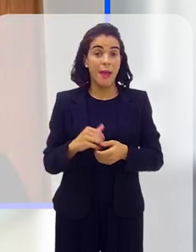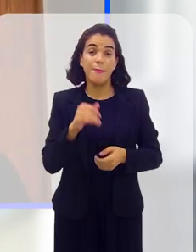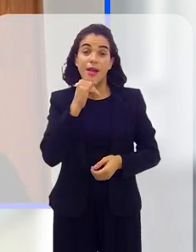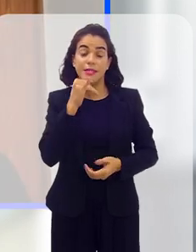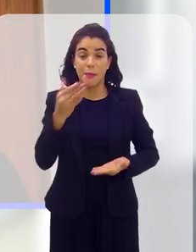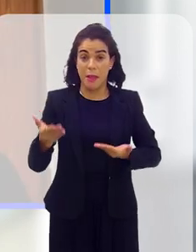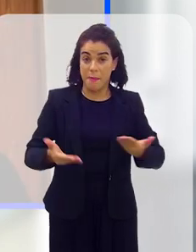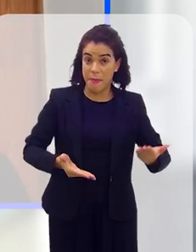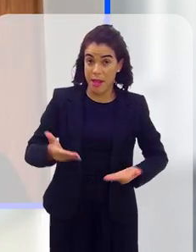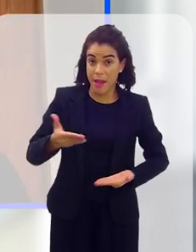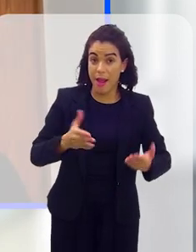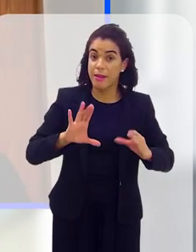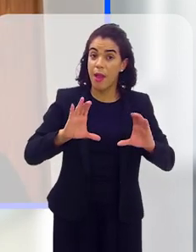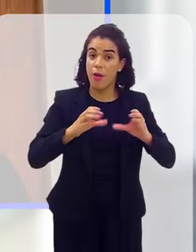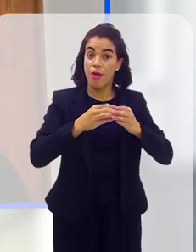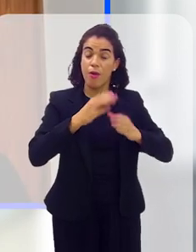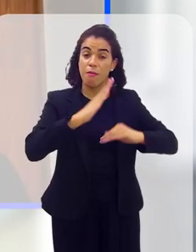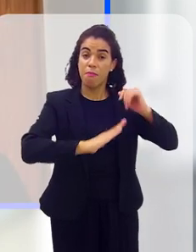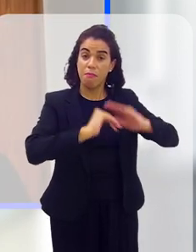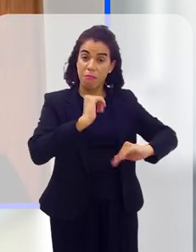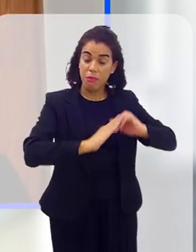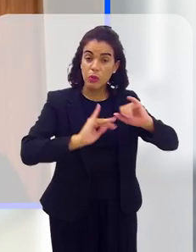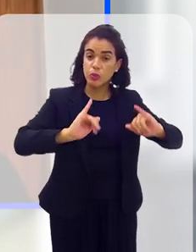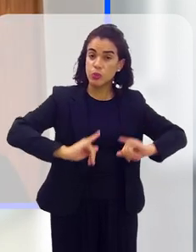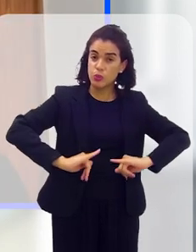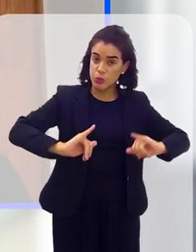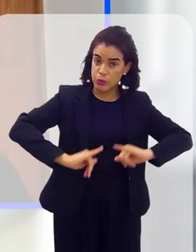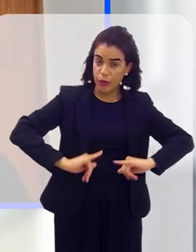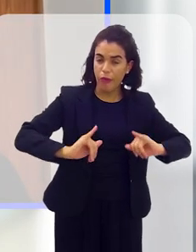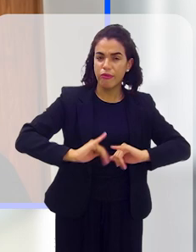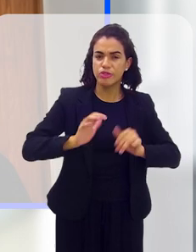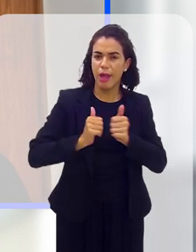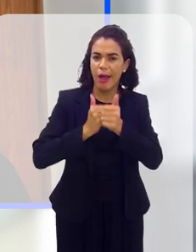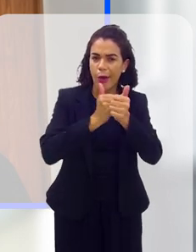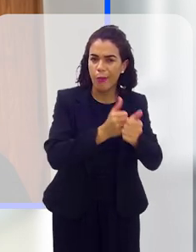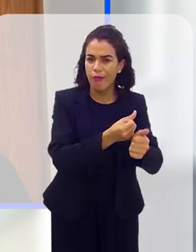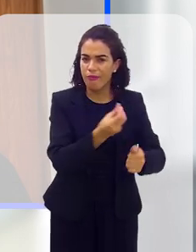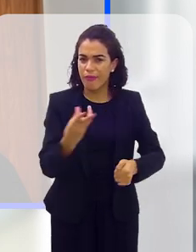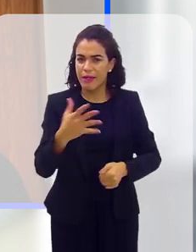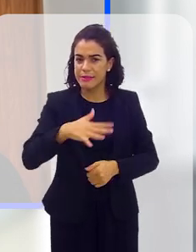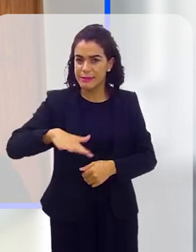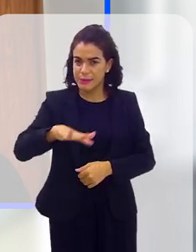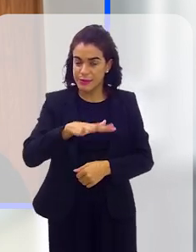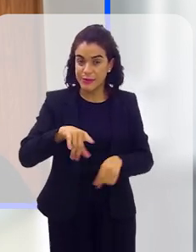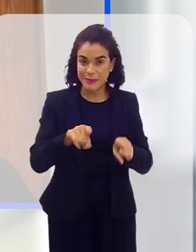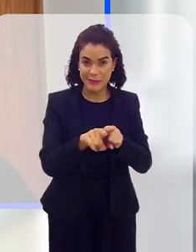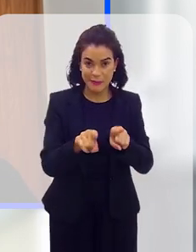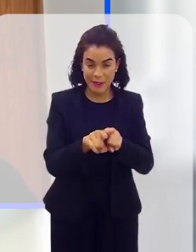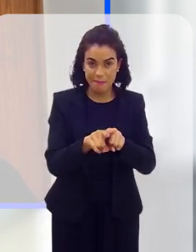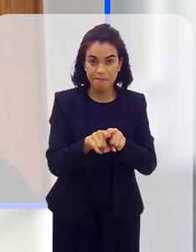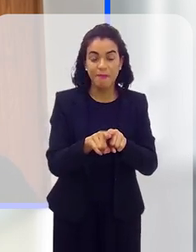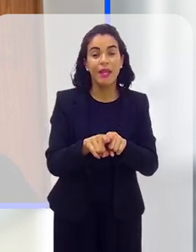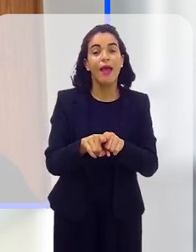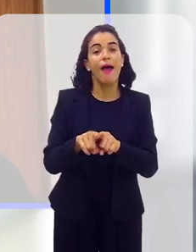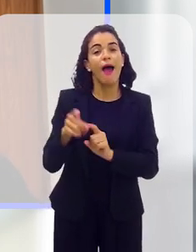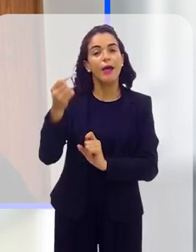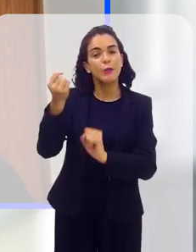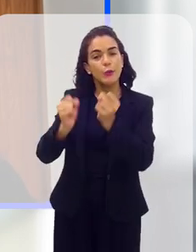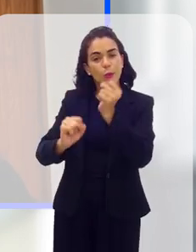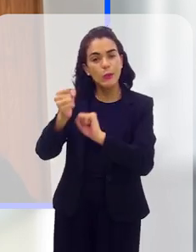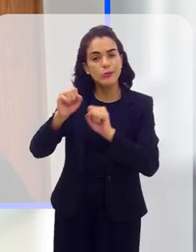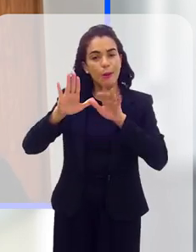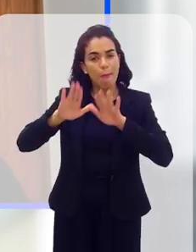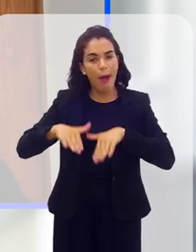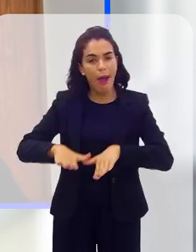As empregadas domésticas é uma classe que sofre muito com isso, a gente tem acompanhado alguns casos recentes também em relação a isso. A própria